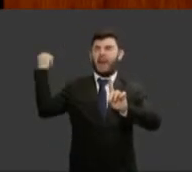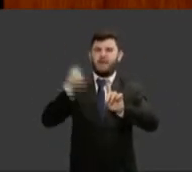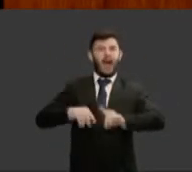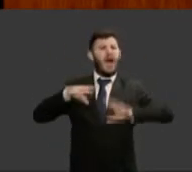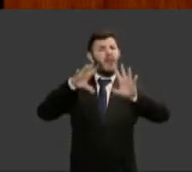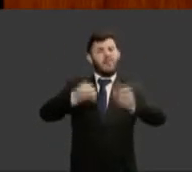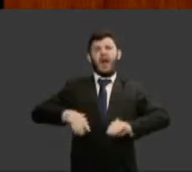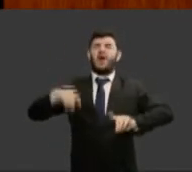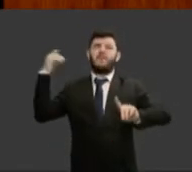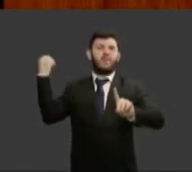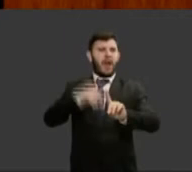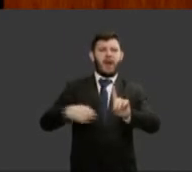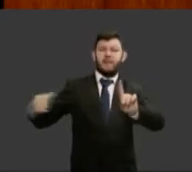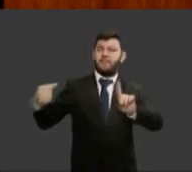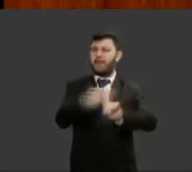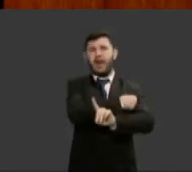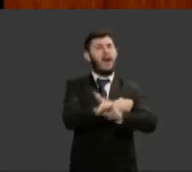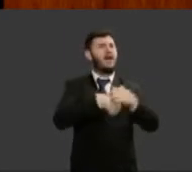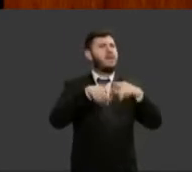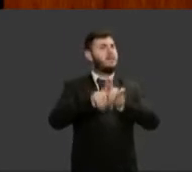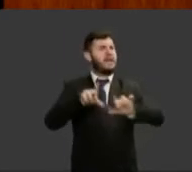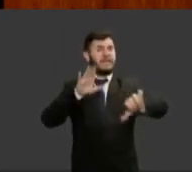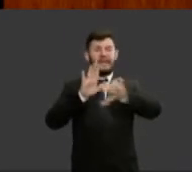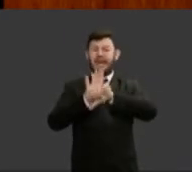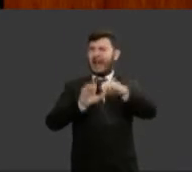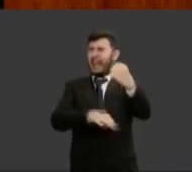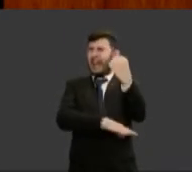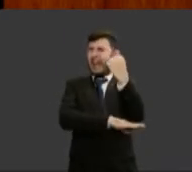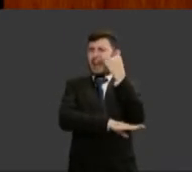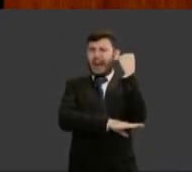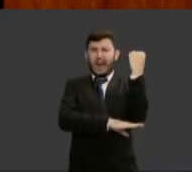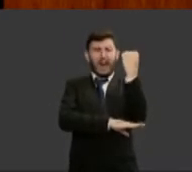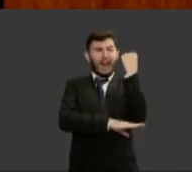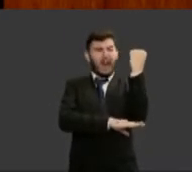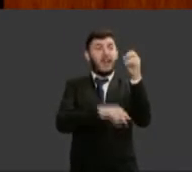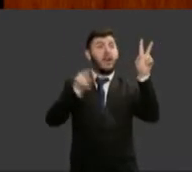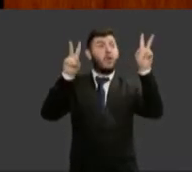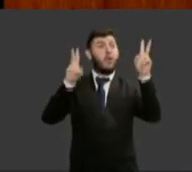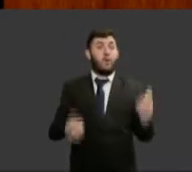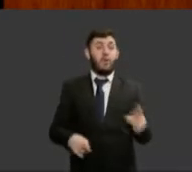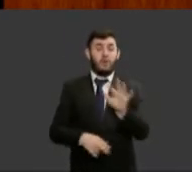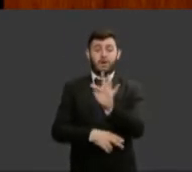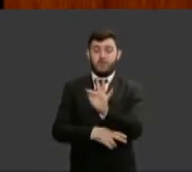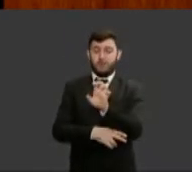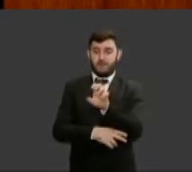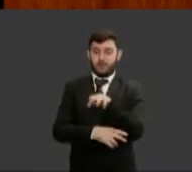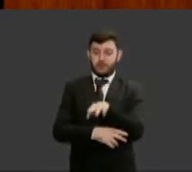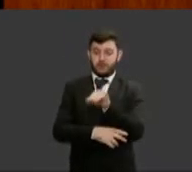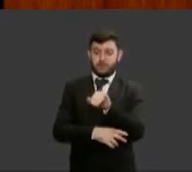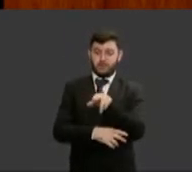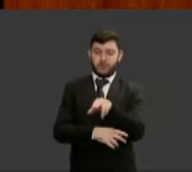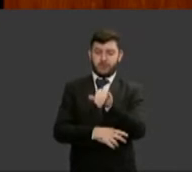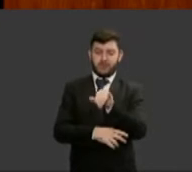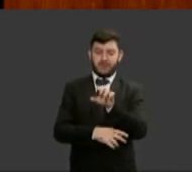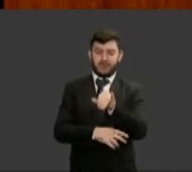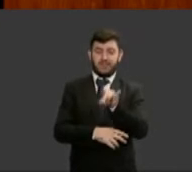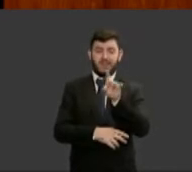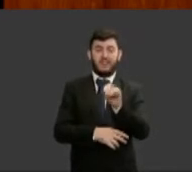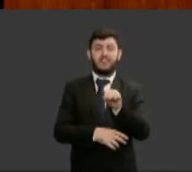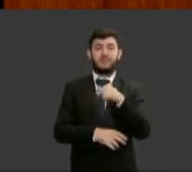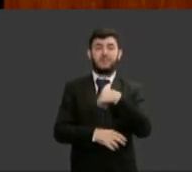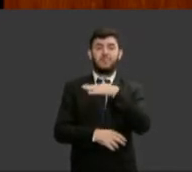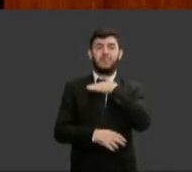até chegar a crimes mais graves como o feminicídio se o estado juiz não toma